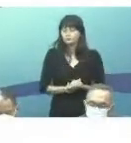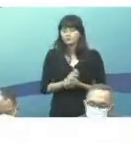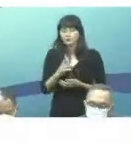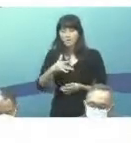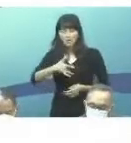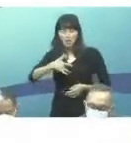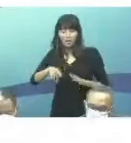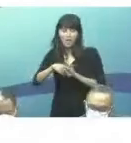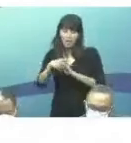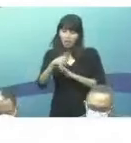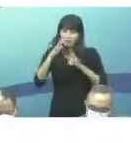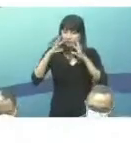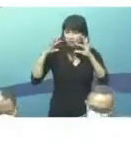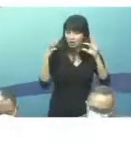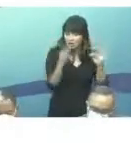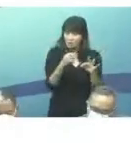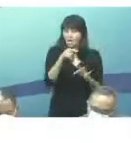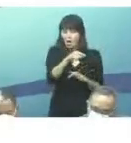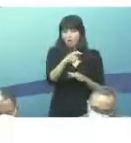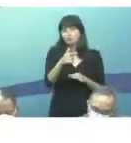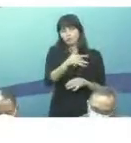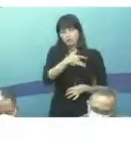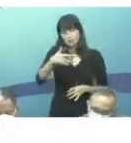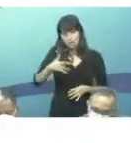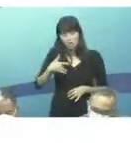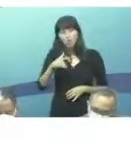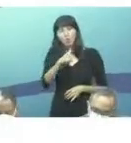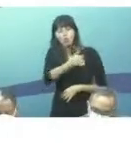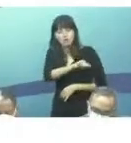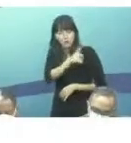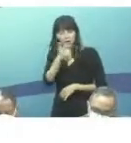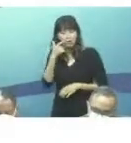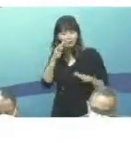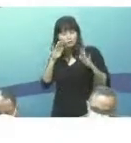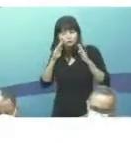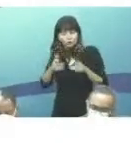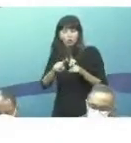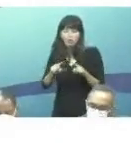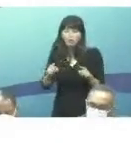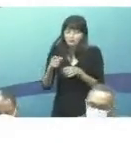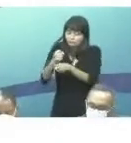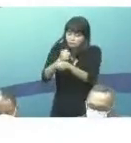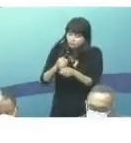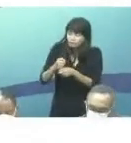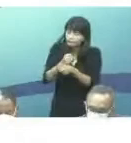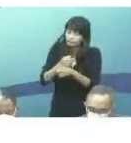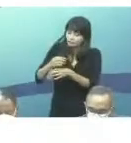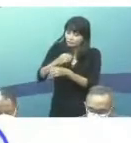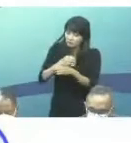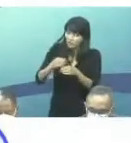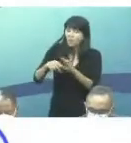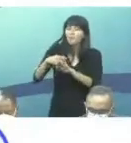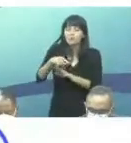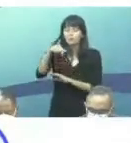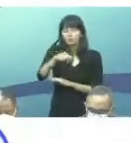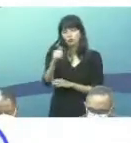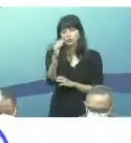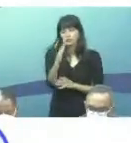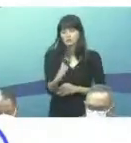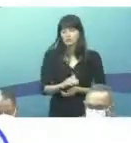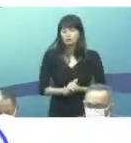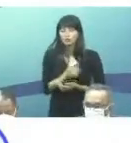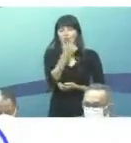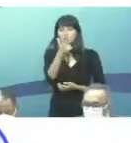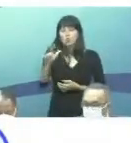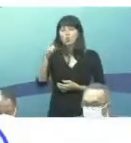primária em saúde, um protocolo de enfermagem e panorama dos indicadores laboratoriais da tuberculose no Brasil. Próximo.